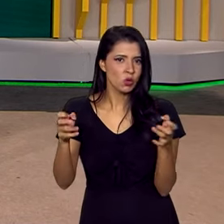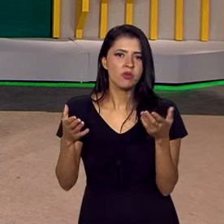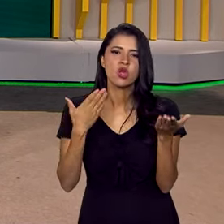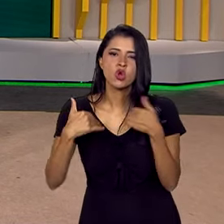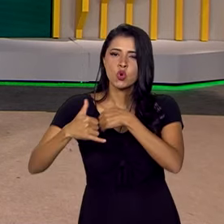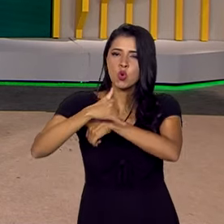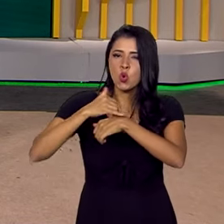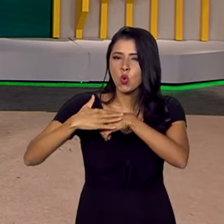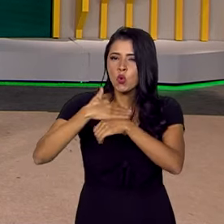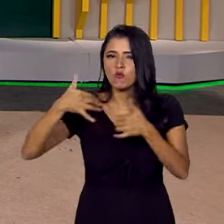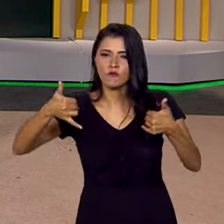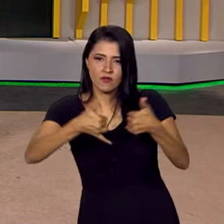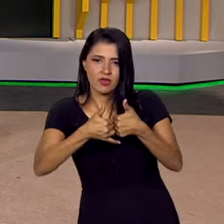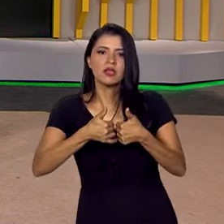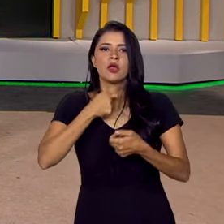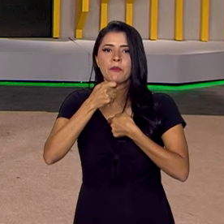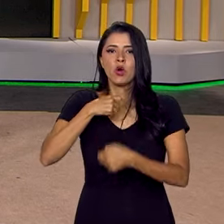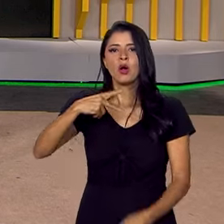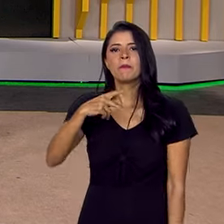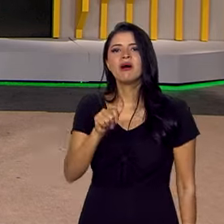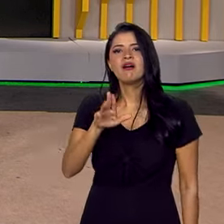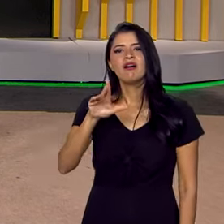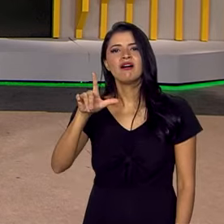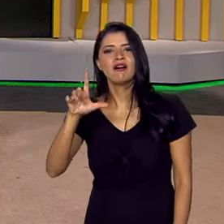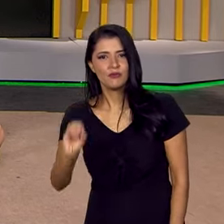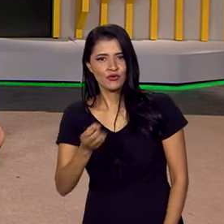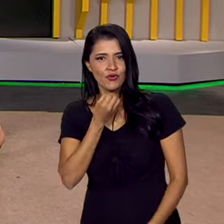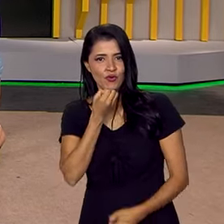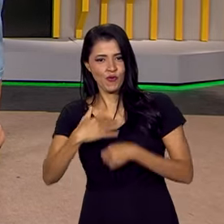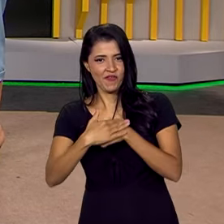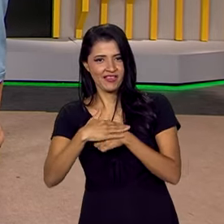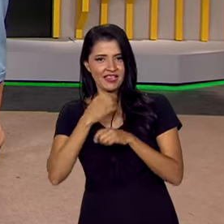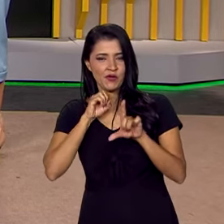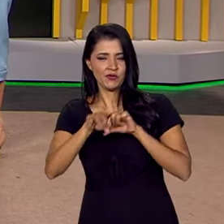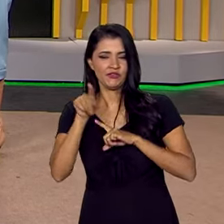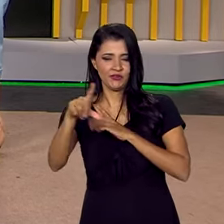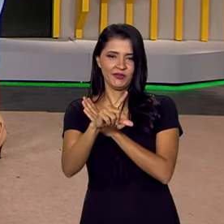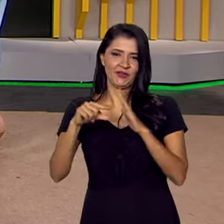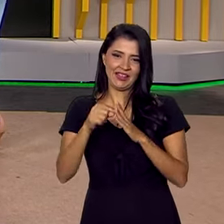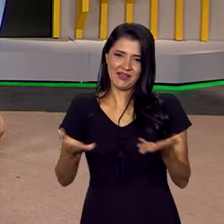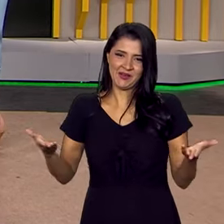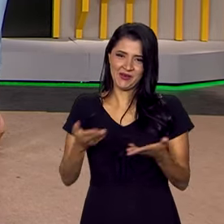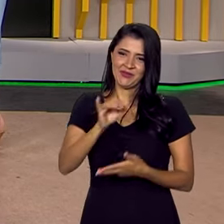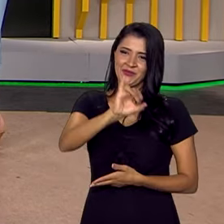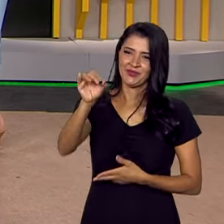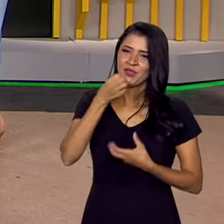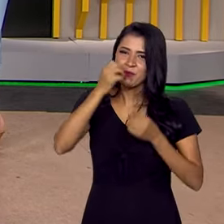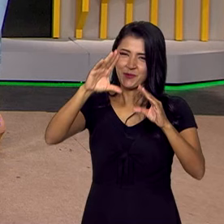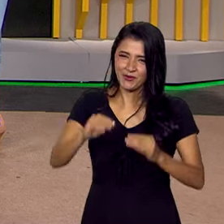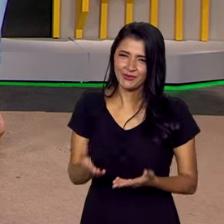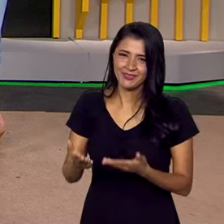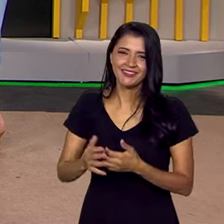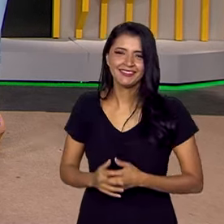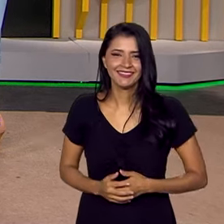conversa é o repórter Pablo Mundin, que fala agora ao vivo com a gente direto do Palácio do Planalto. Oi, Pablo, boa noite para você.